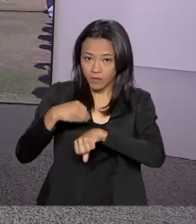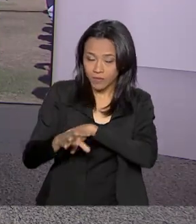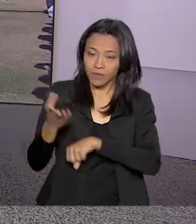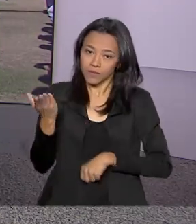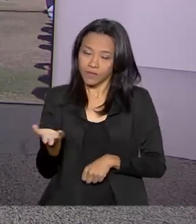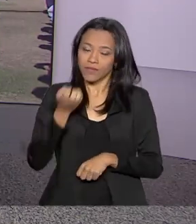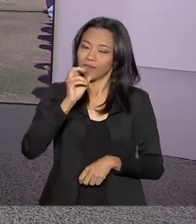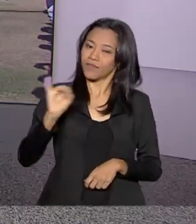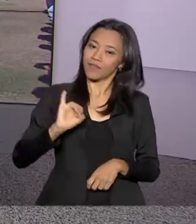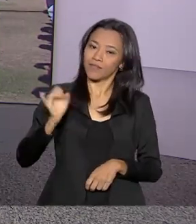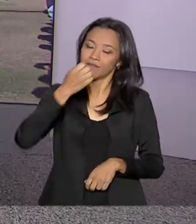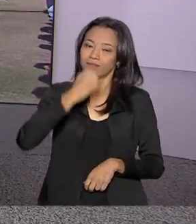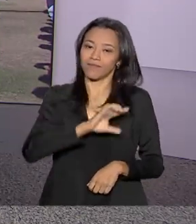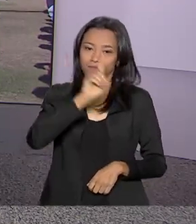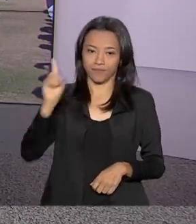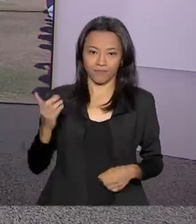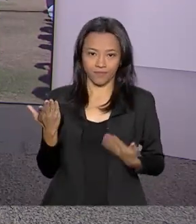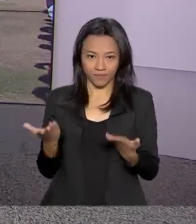Oi, Maurício, bom dia para você.